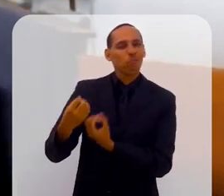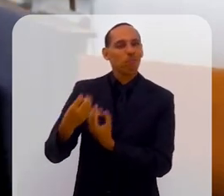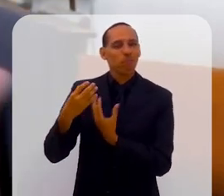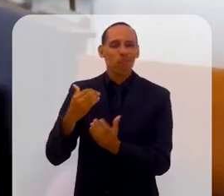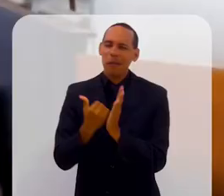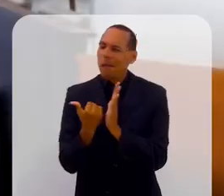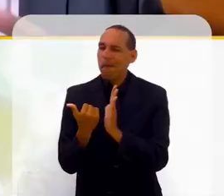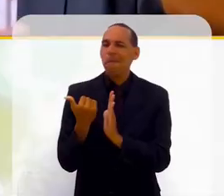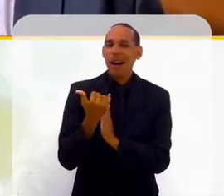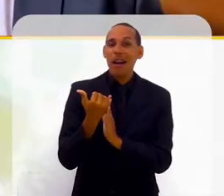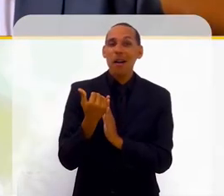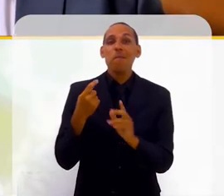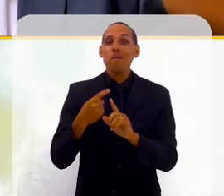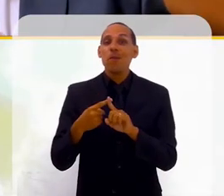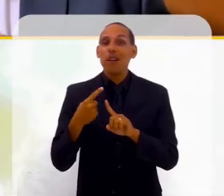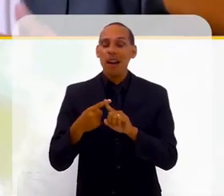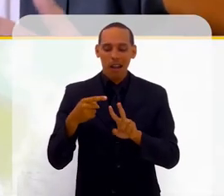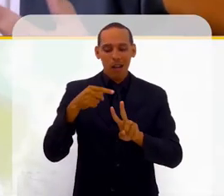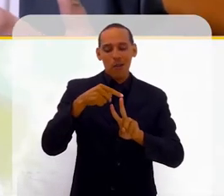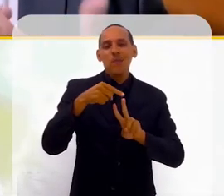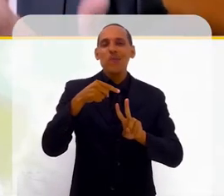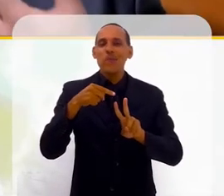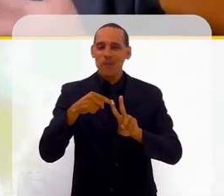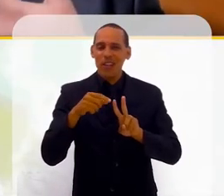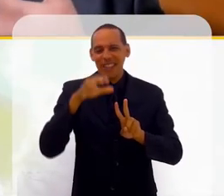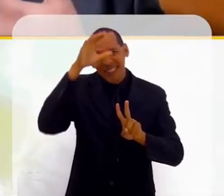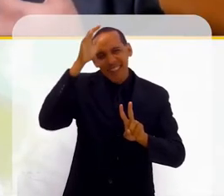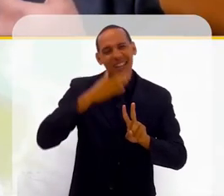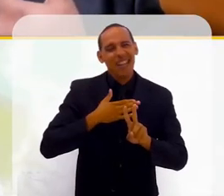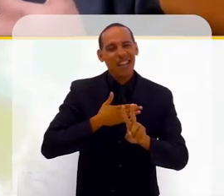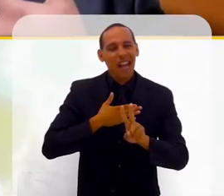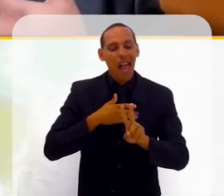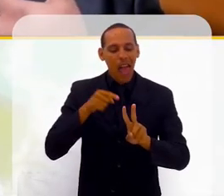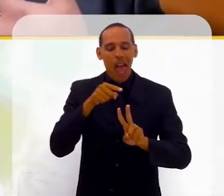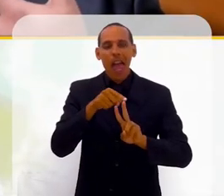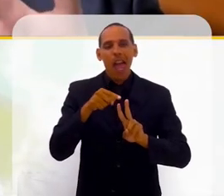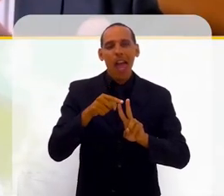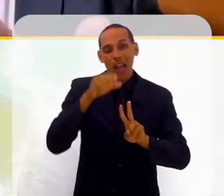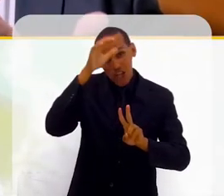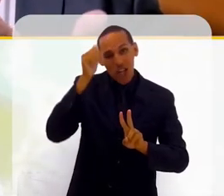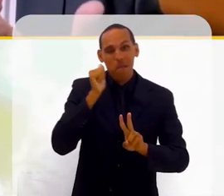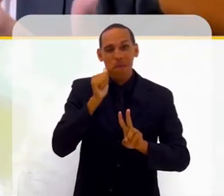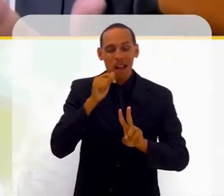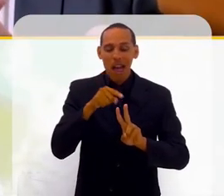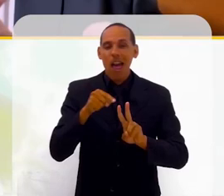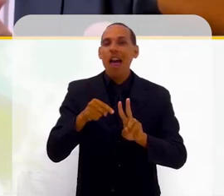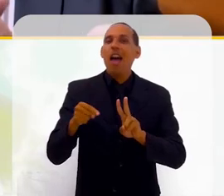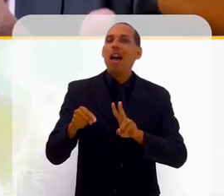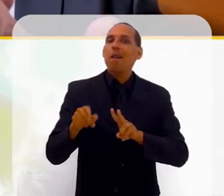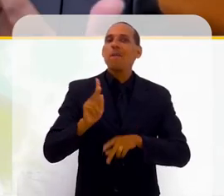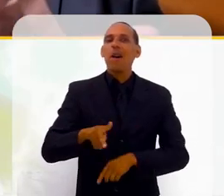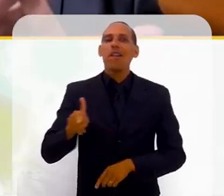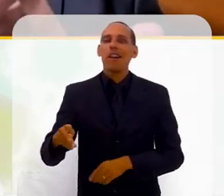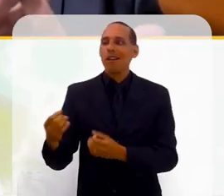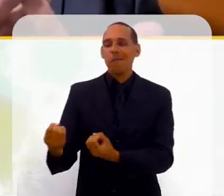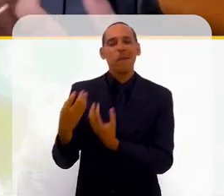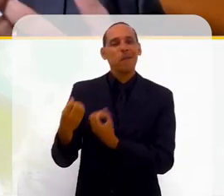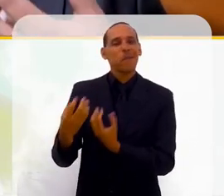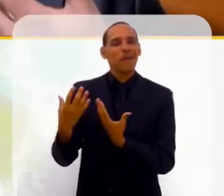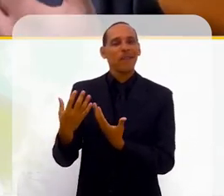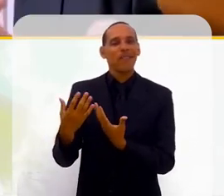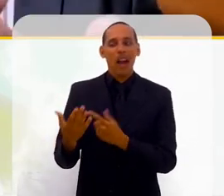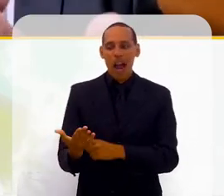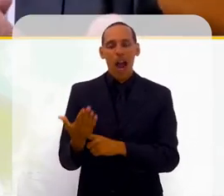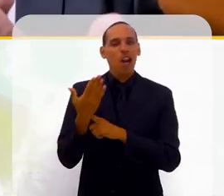pessoas que eram professores. E olhando retrospectivamente, eu percebo que essa atuação das minhas tias